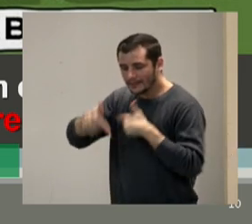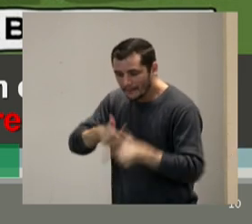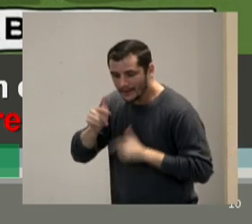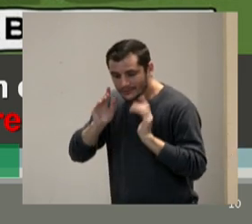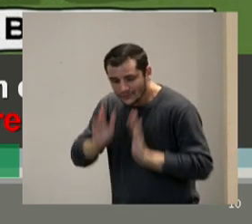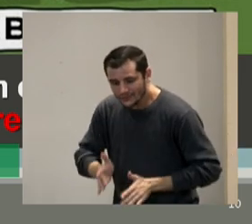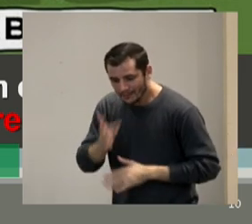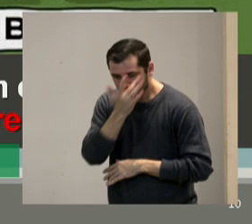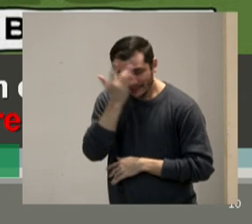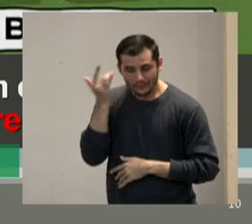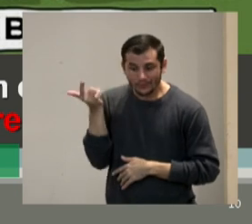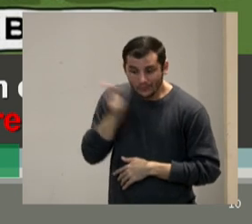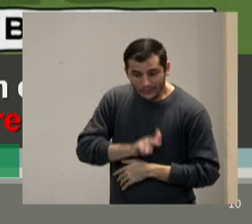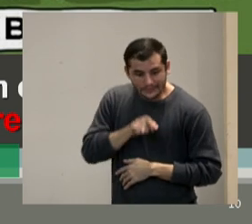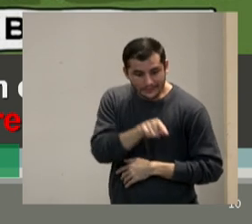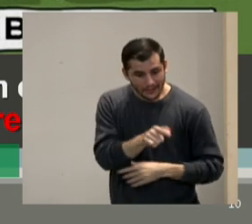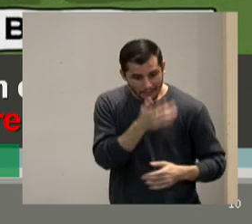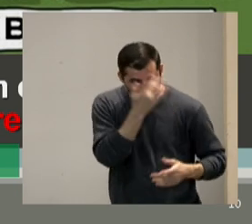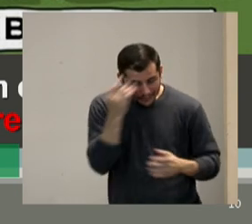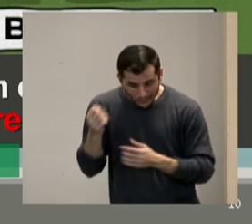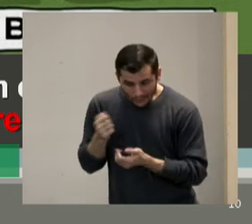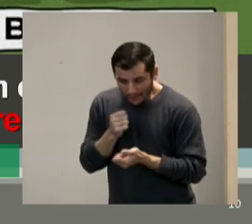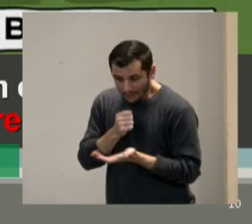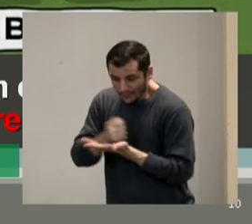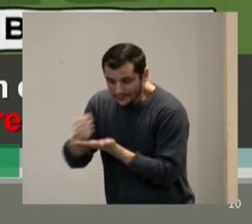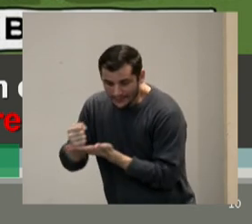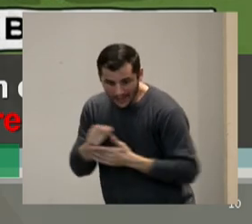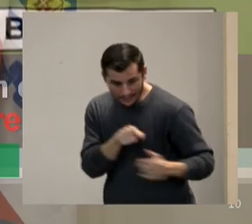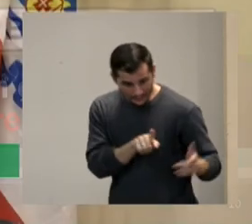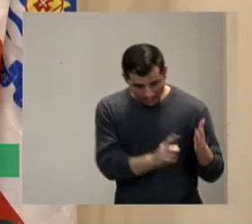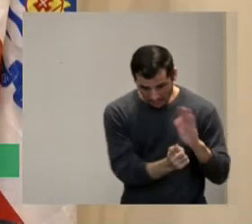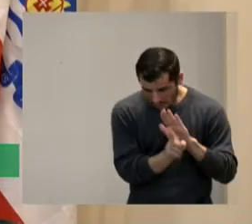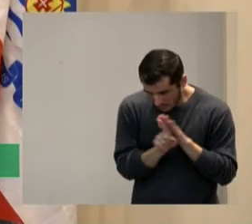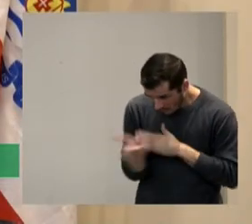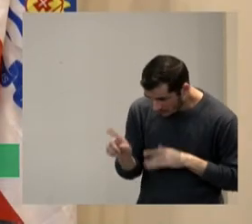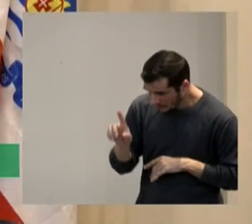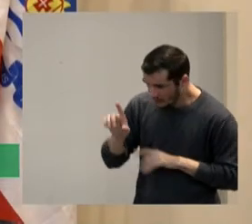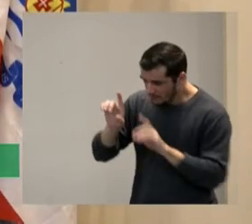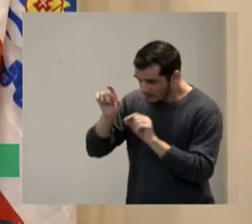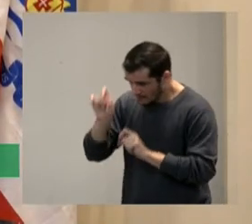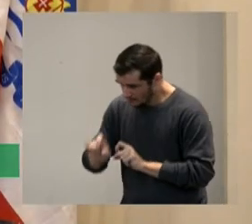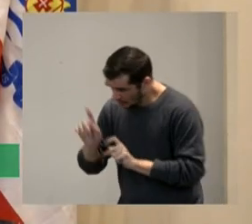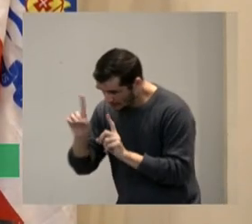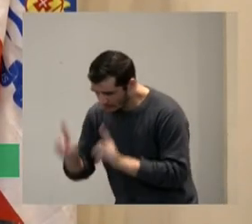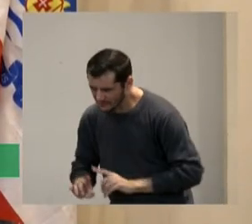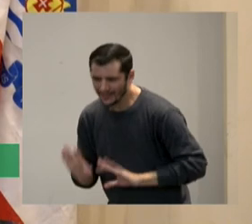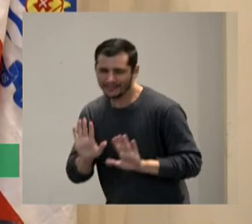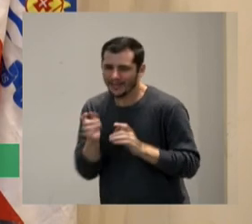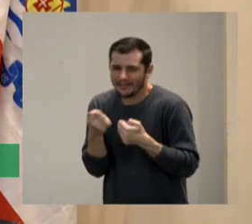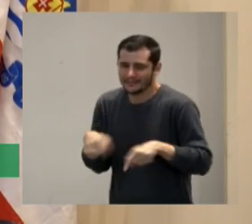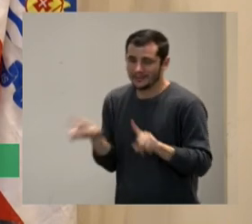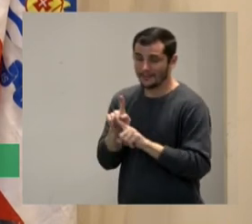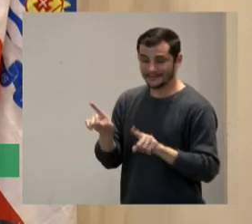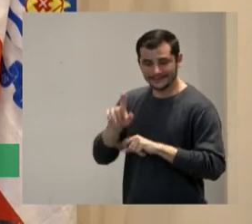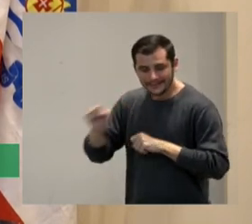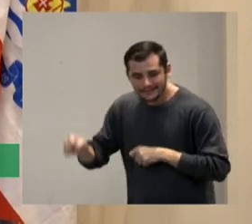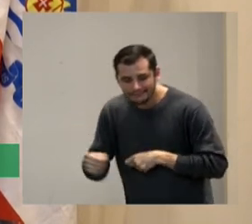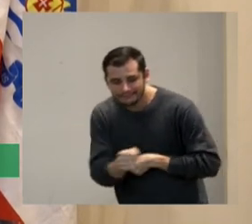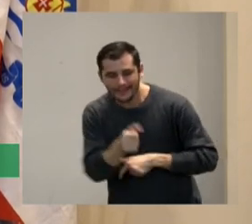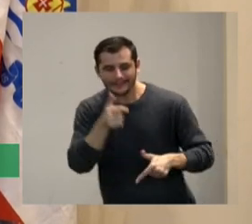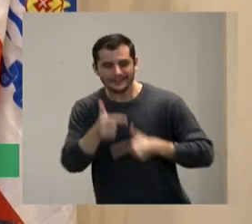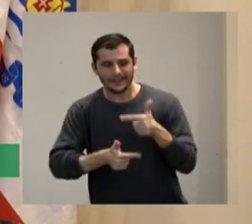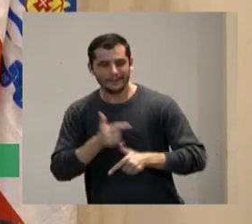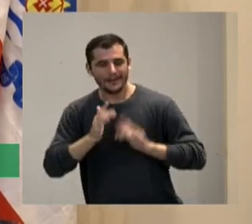você vai tá lá ninguém vai nem perguntar mais se você é PCD porque é se você tiver